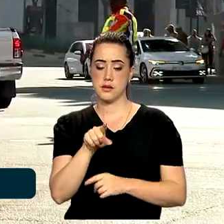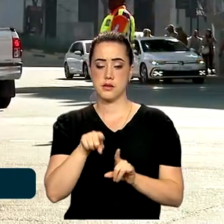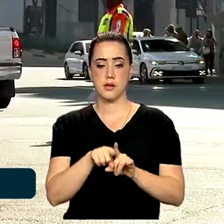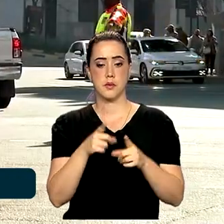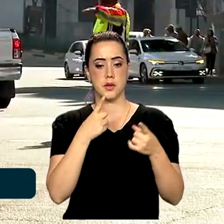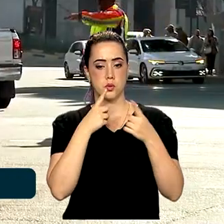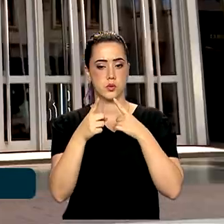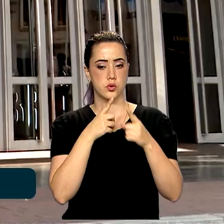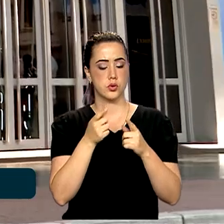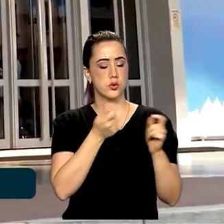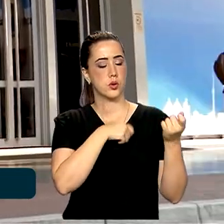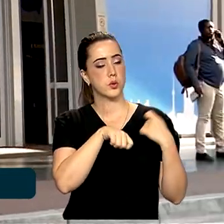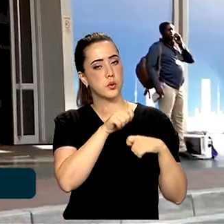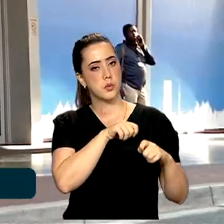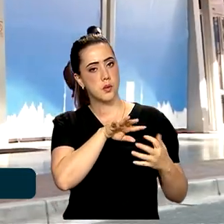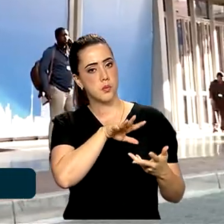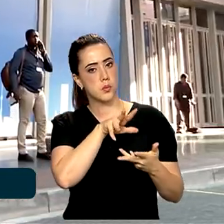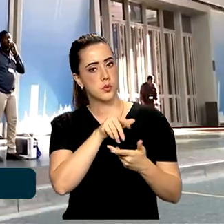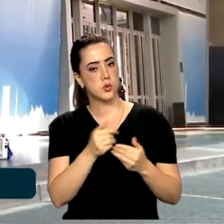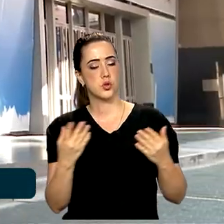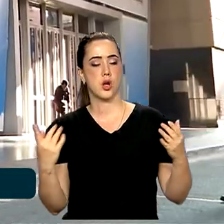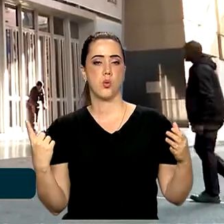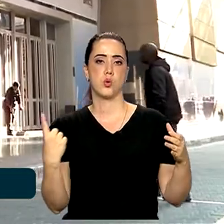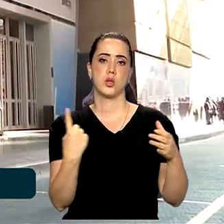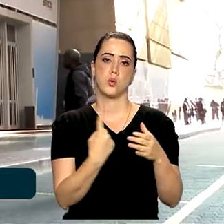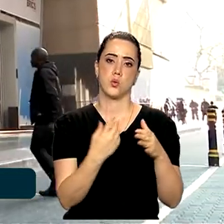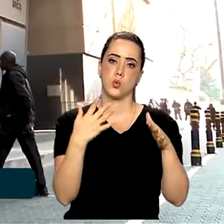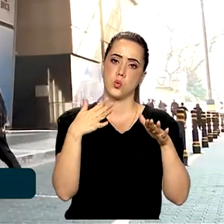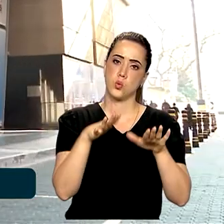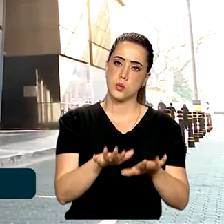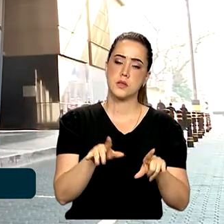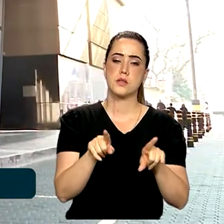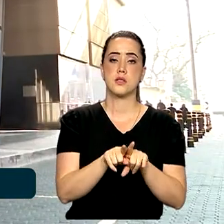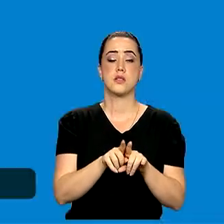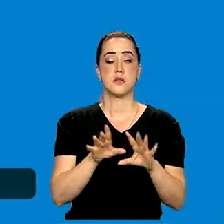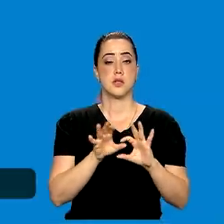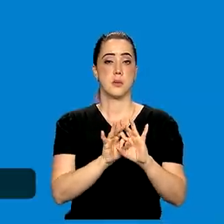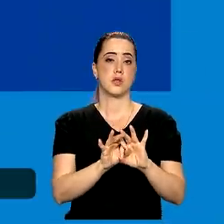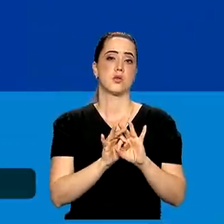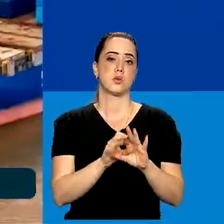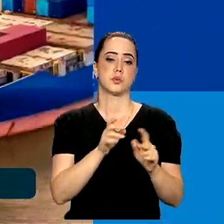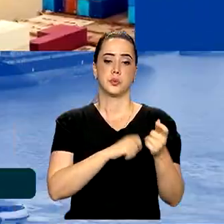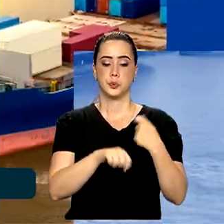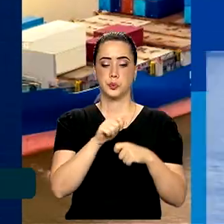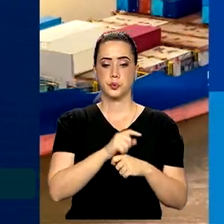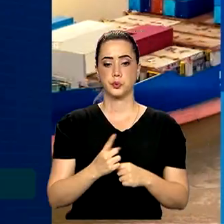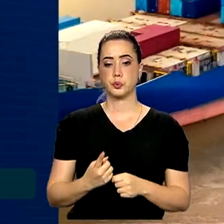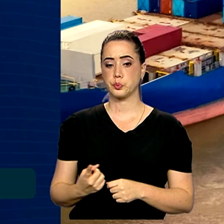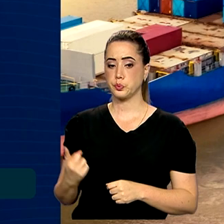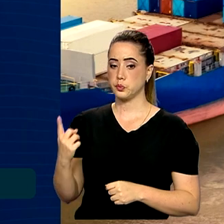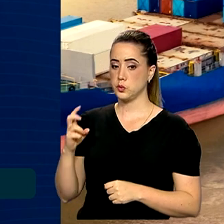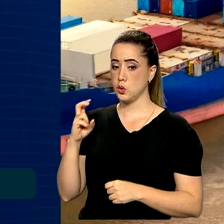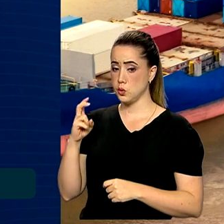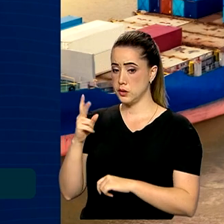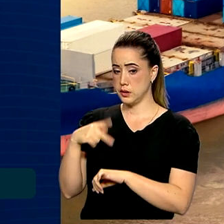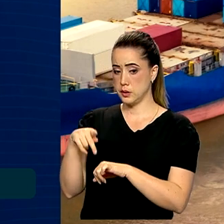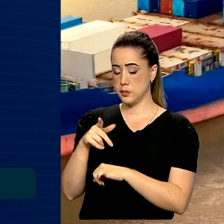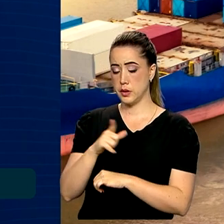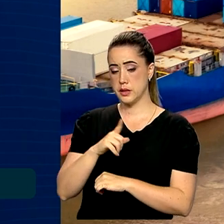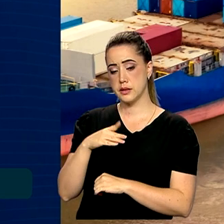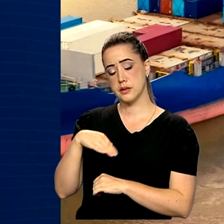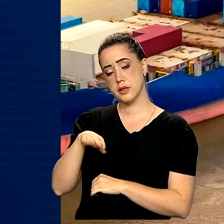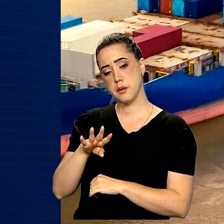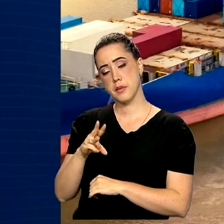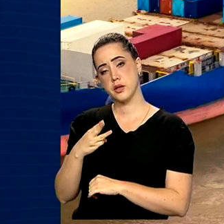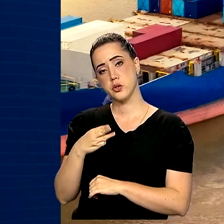recuperação econômica global inclusiva e de parcerias econômicas. Juntos, os países do BRICS têm mais de